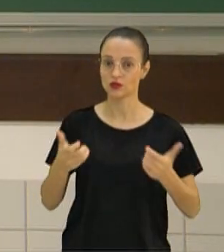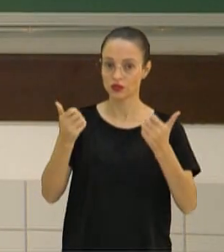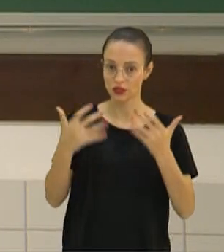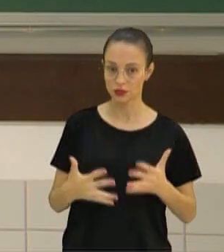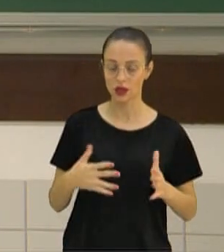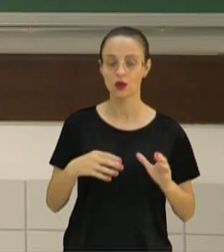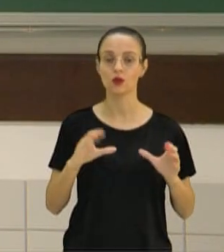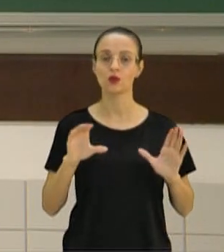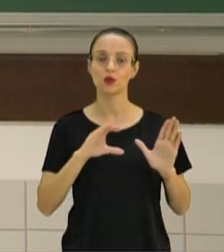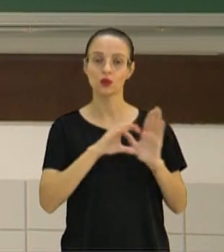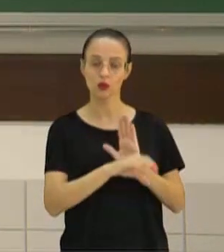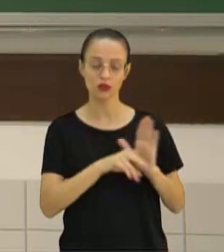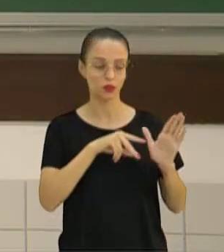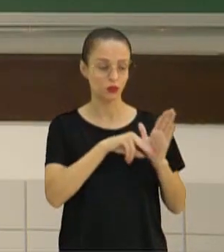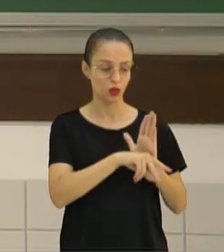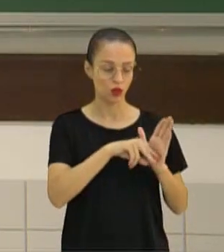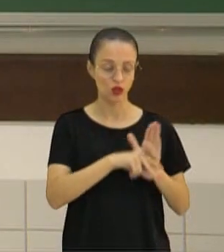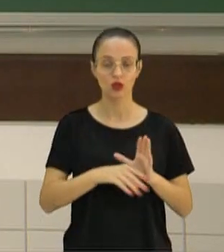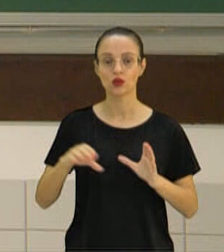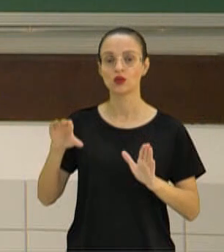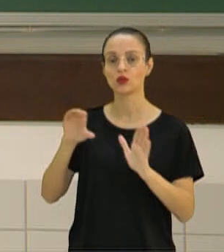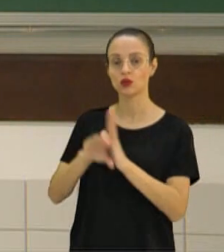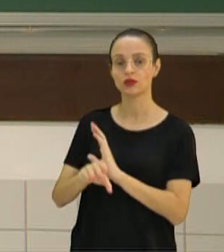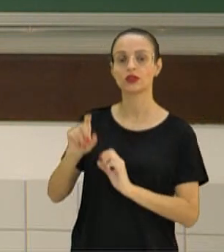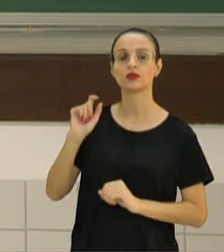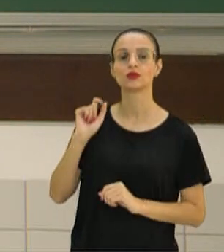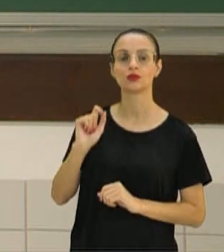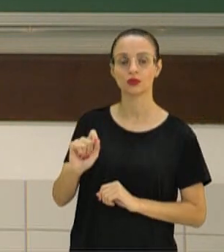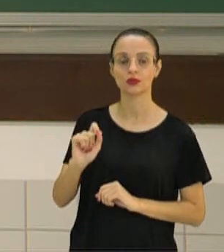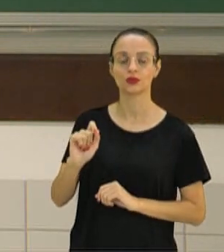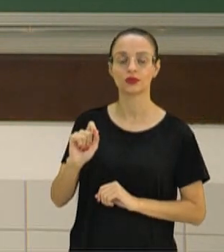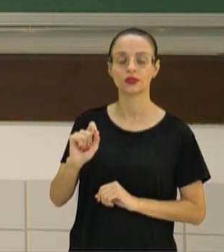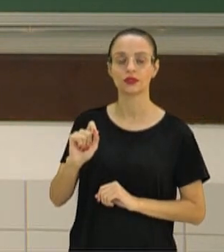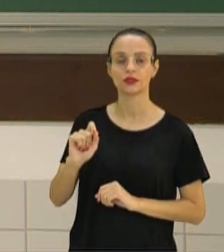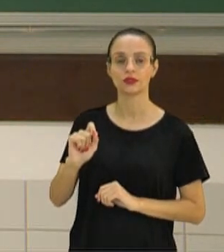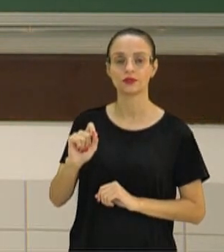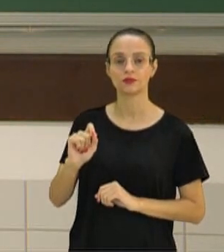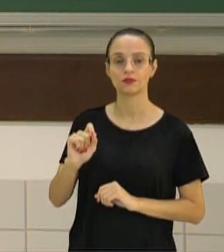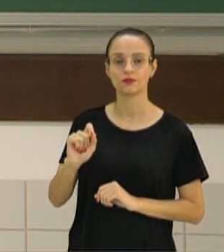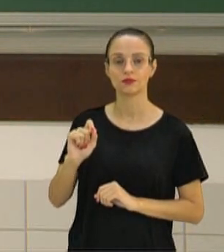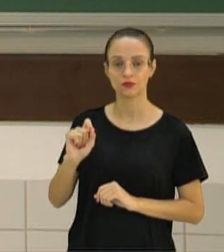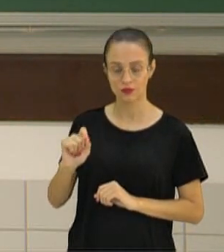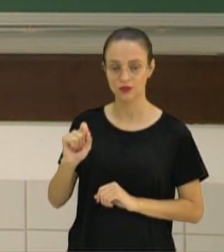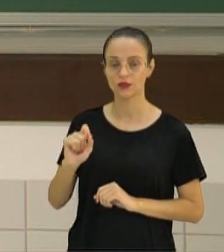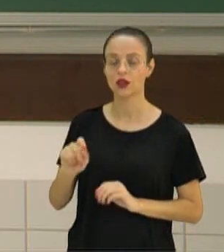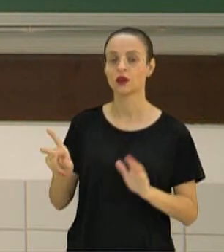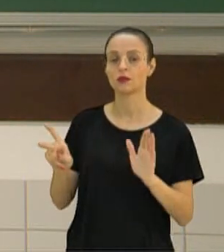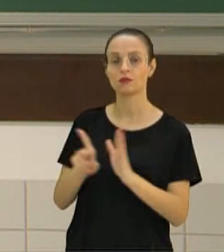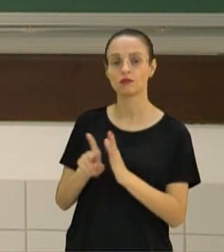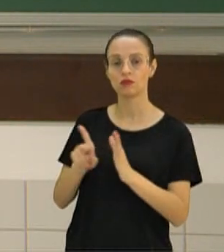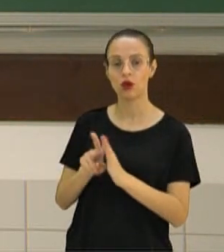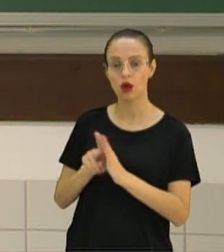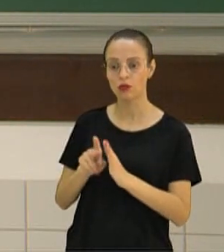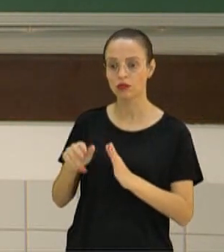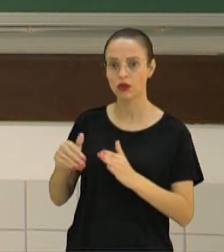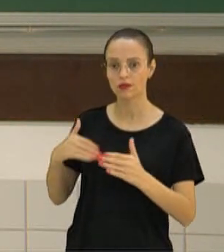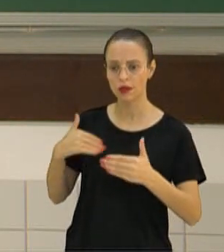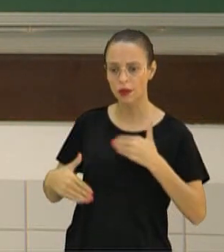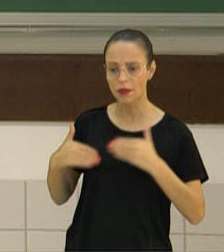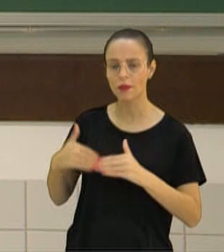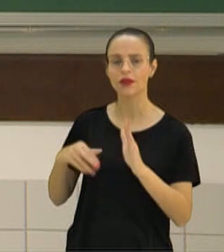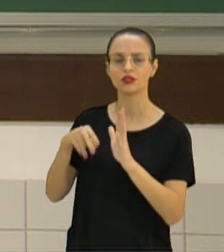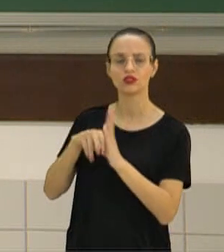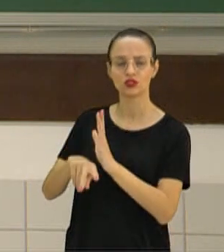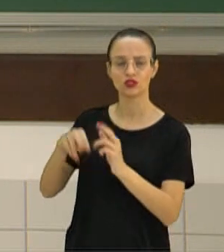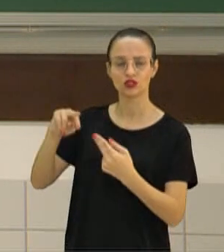espécie e o conceito um pouquinho mais atual, que o conceito filogenético de espécie, que